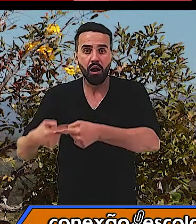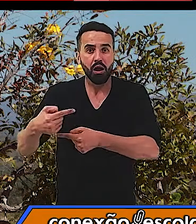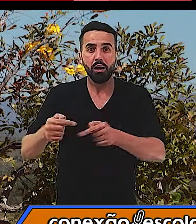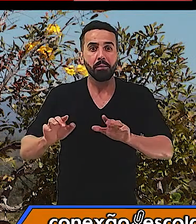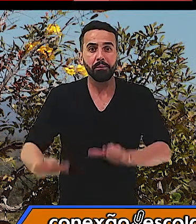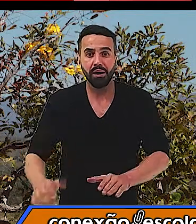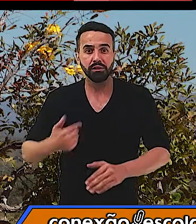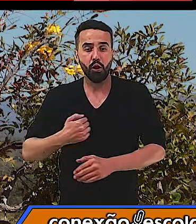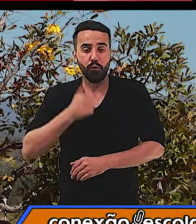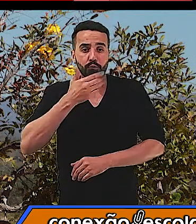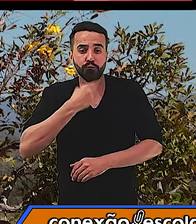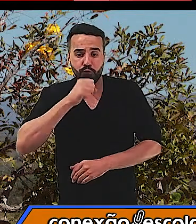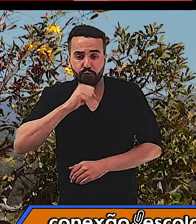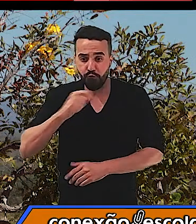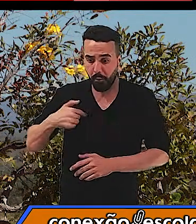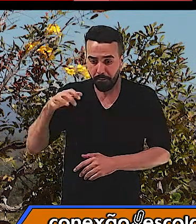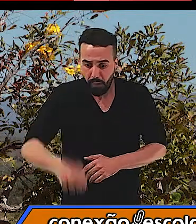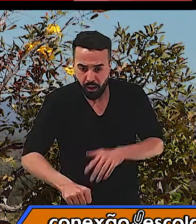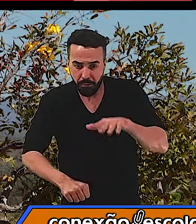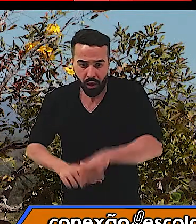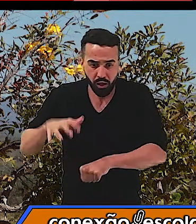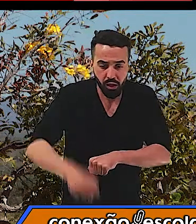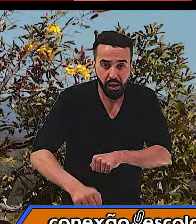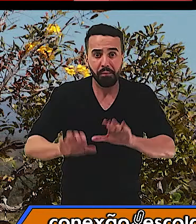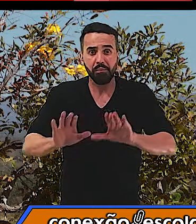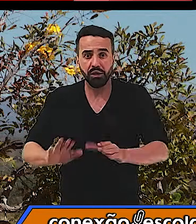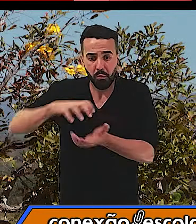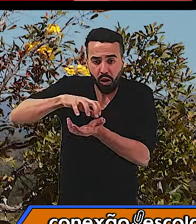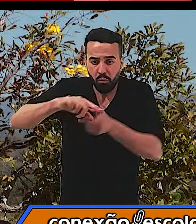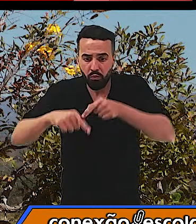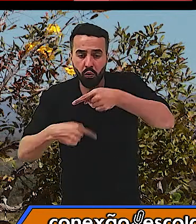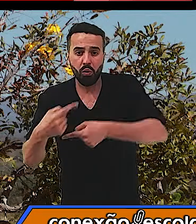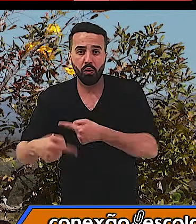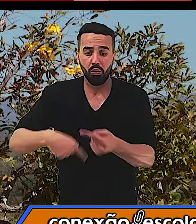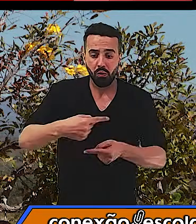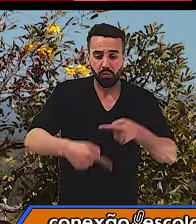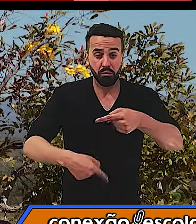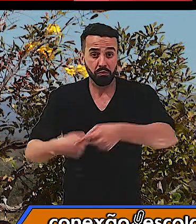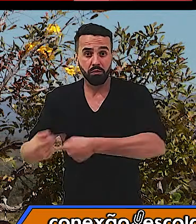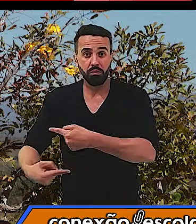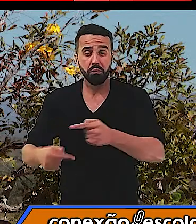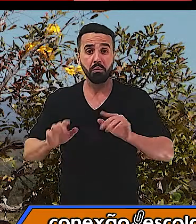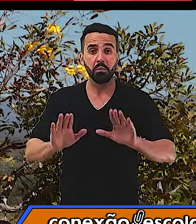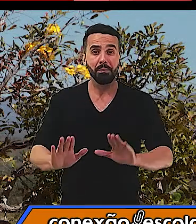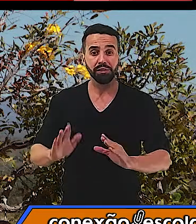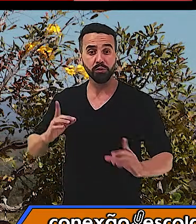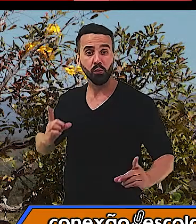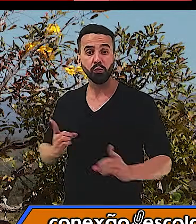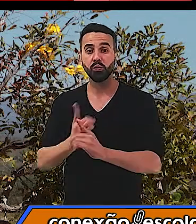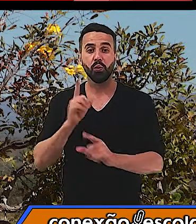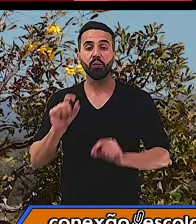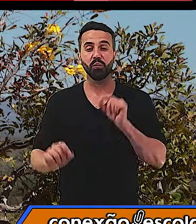o avô tentou pegar o bolinho e ele saiu rolando. De repente, ele encontrou com uma lebre.